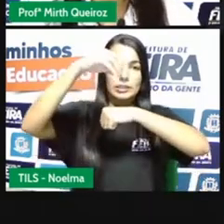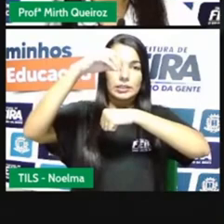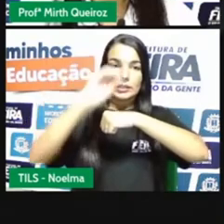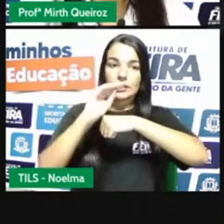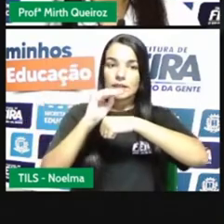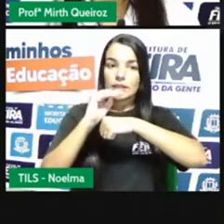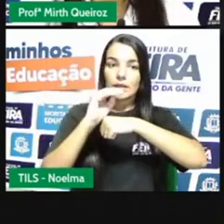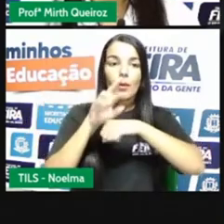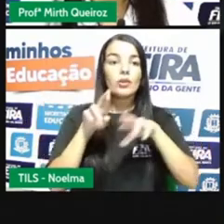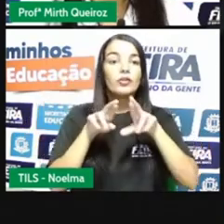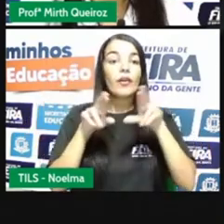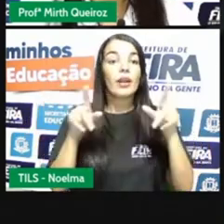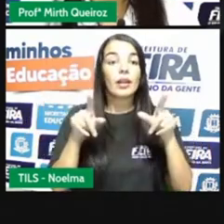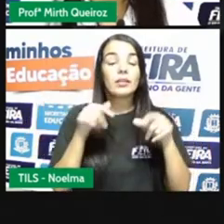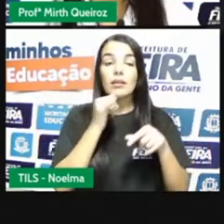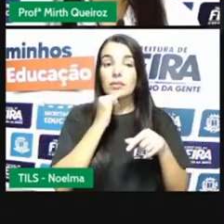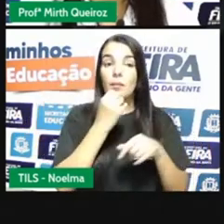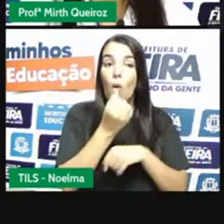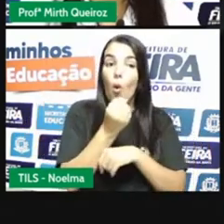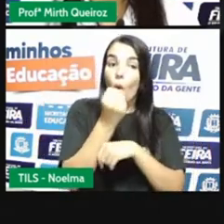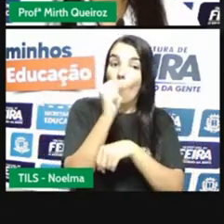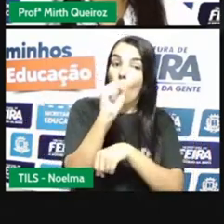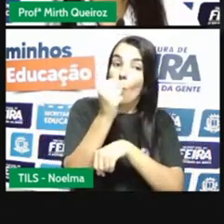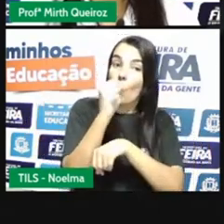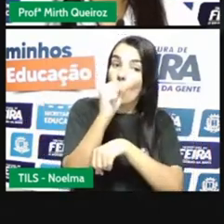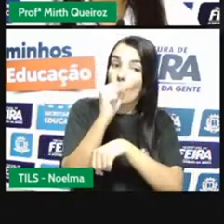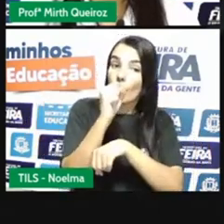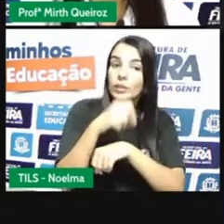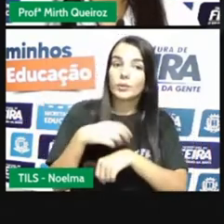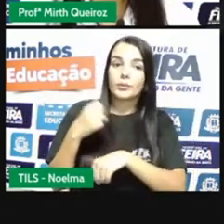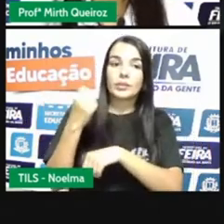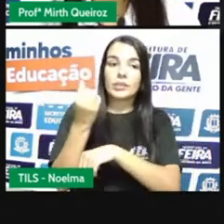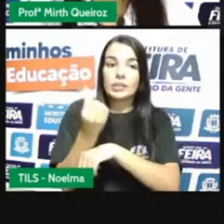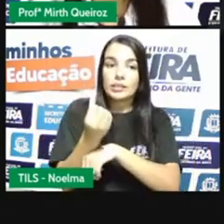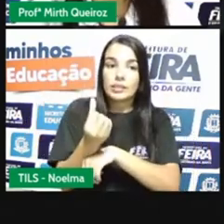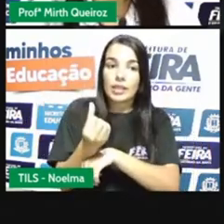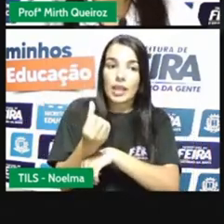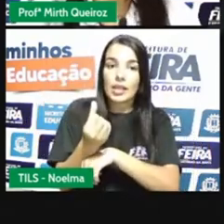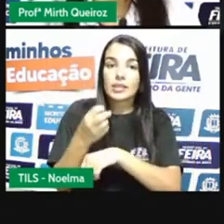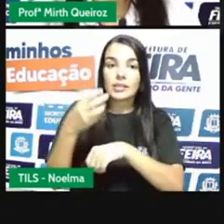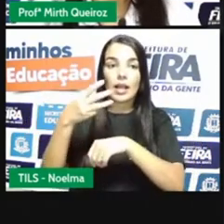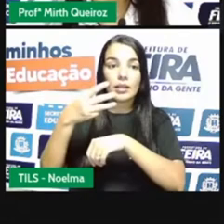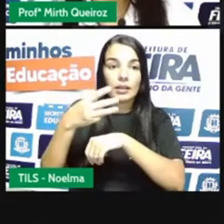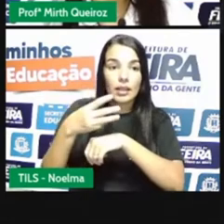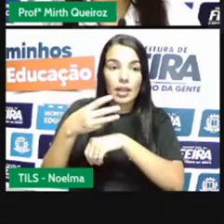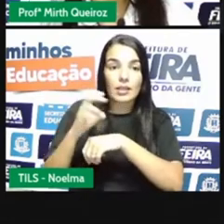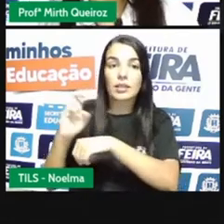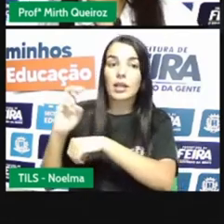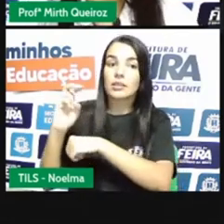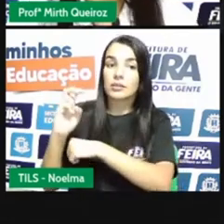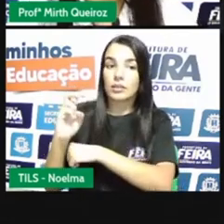Oito décimos, seis décimos, três décimos e cinco décimos.